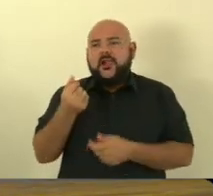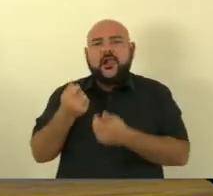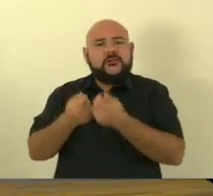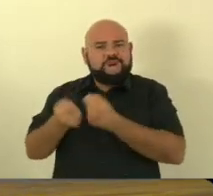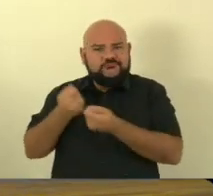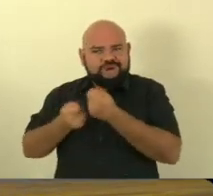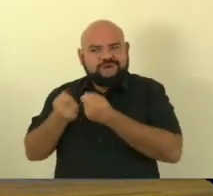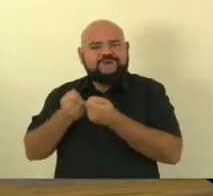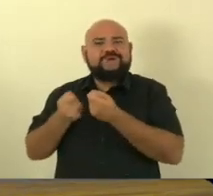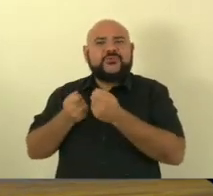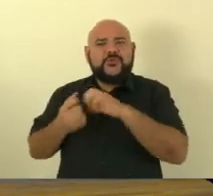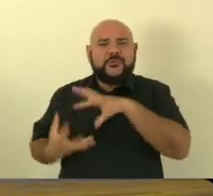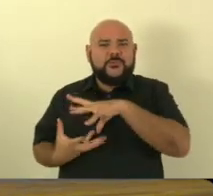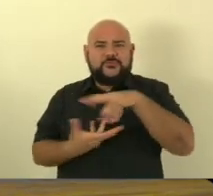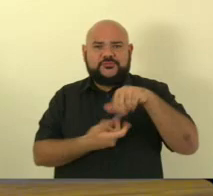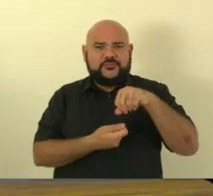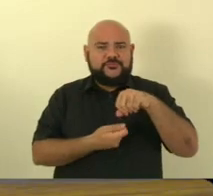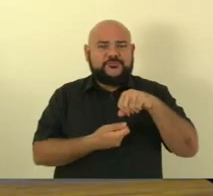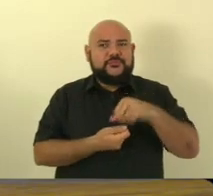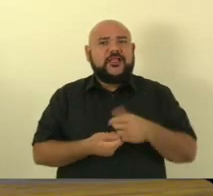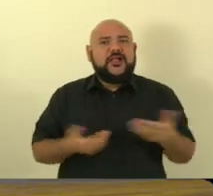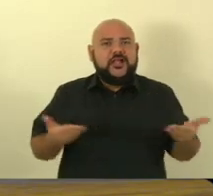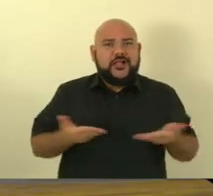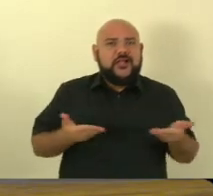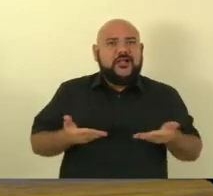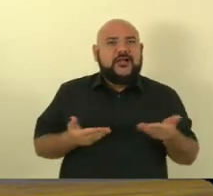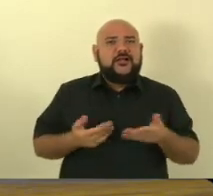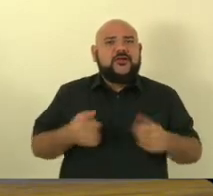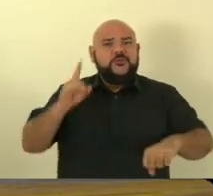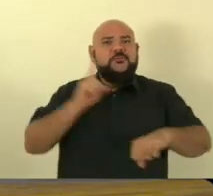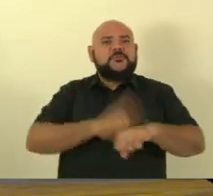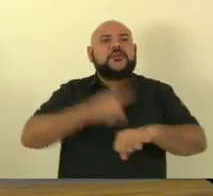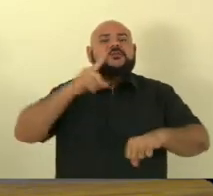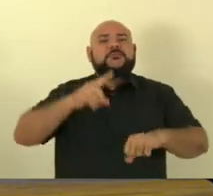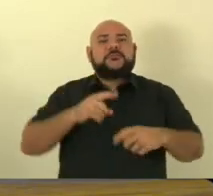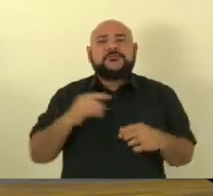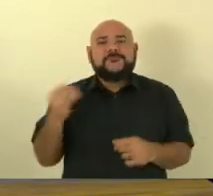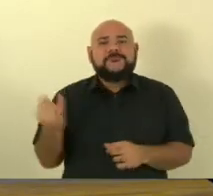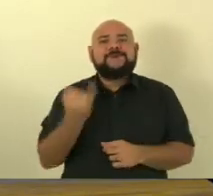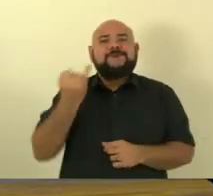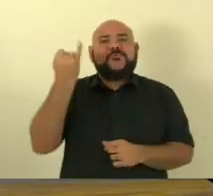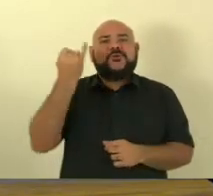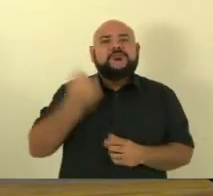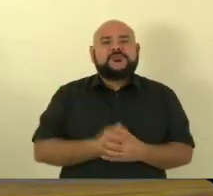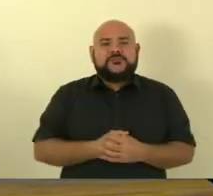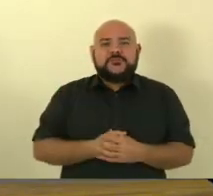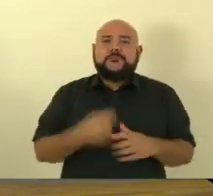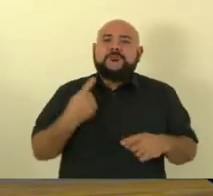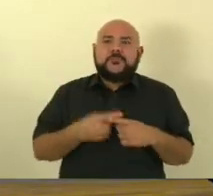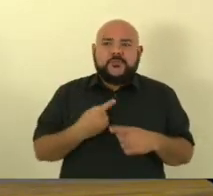importante no país e no mundo. depois de uma pandemia